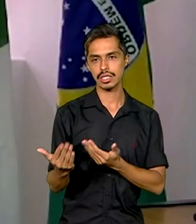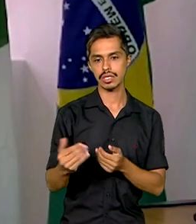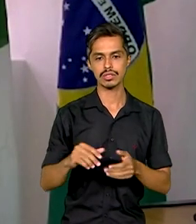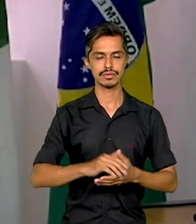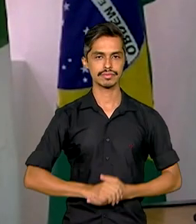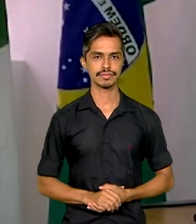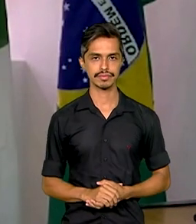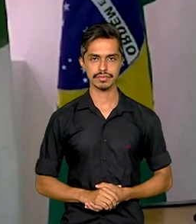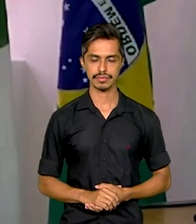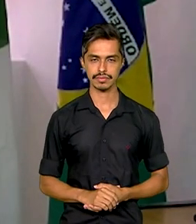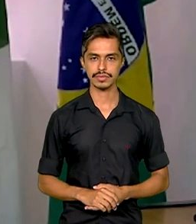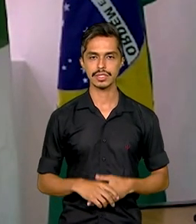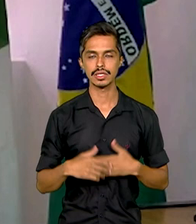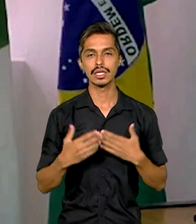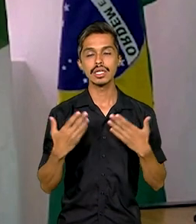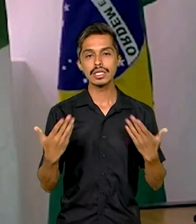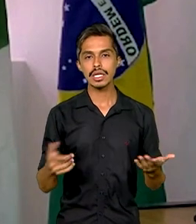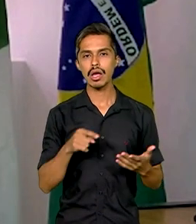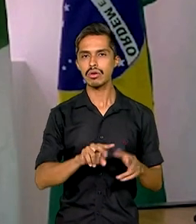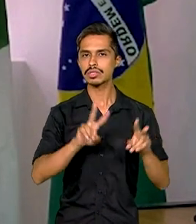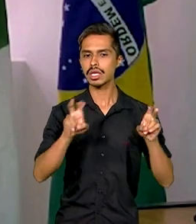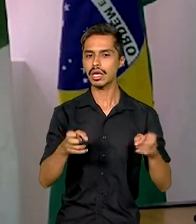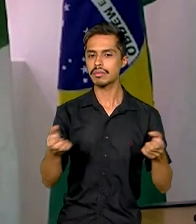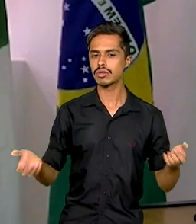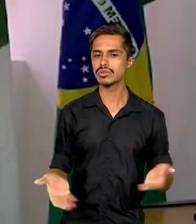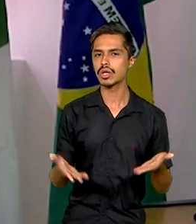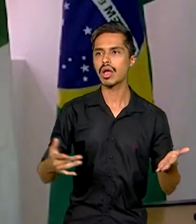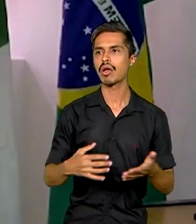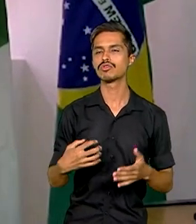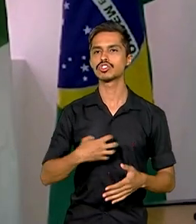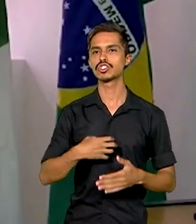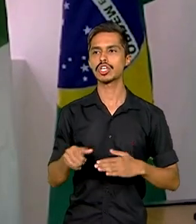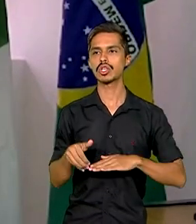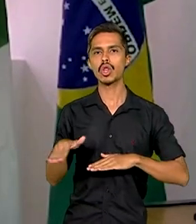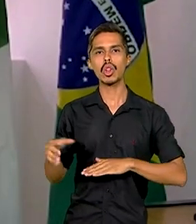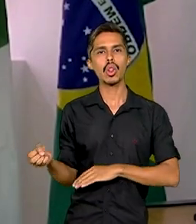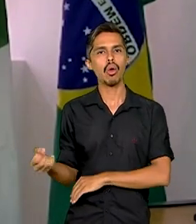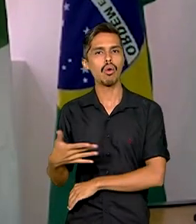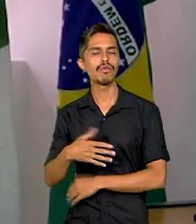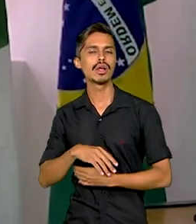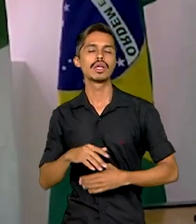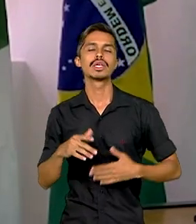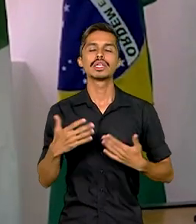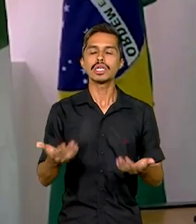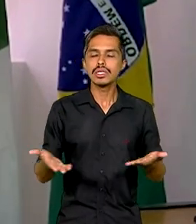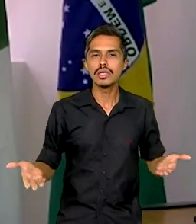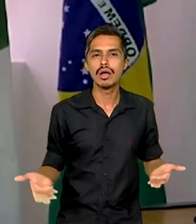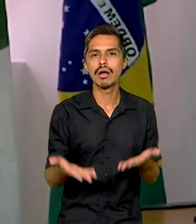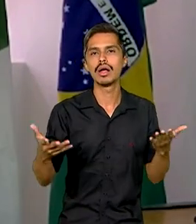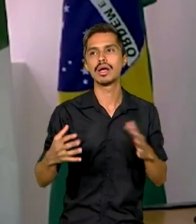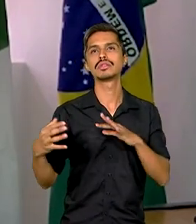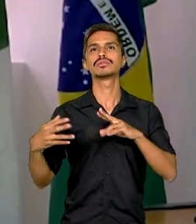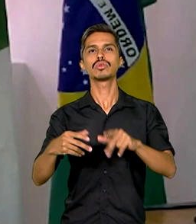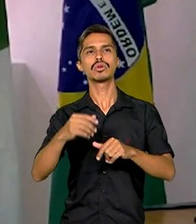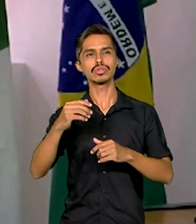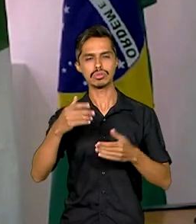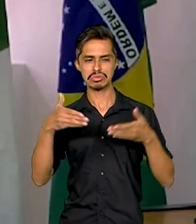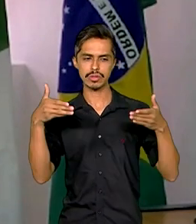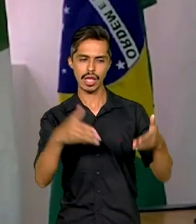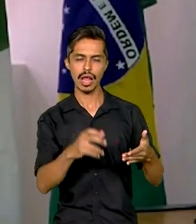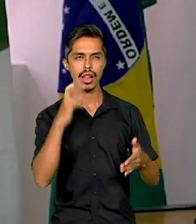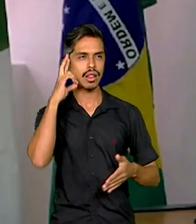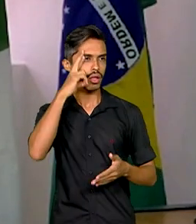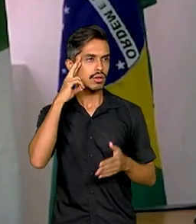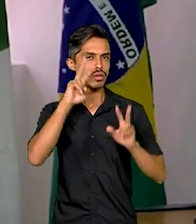oferece uma abordagem contemporânea, que incentiva os participantes a refletirem sobre as